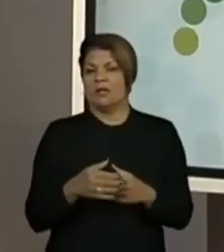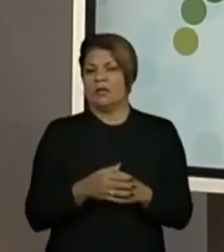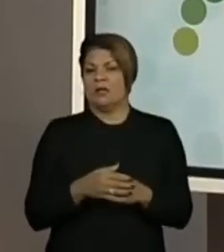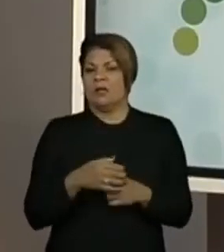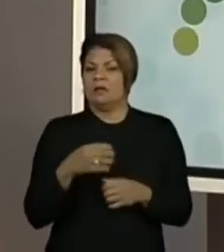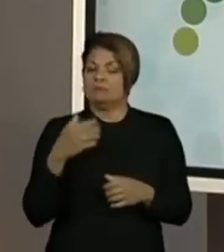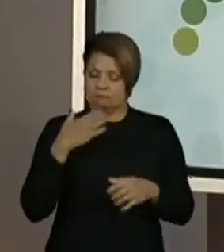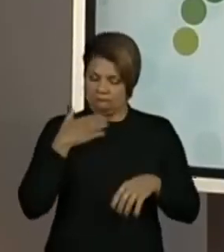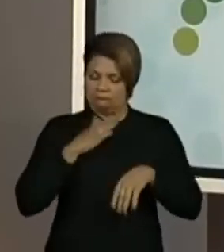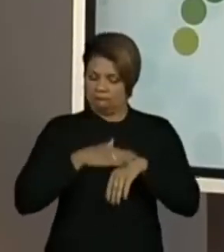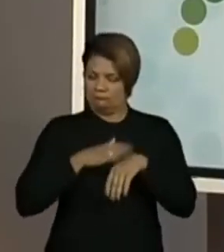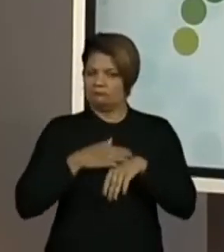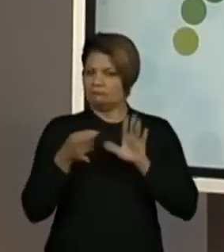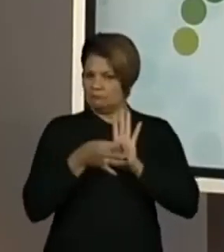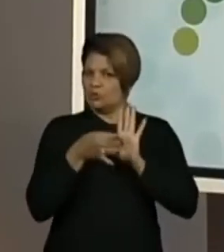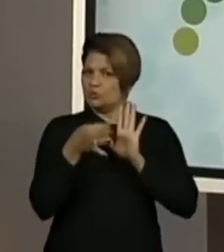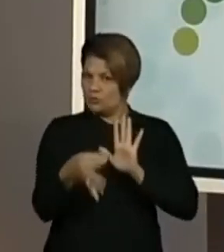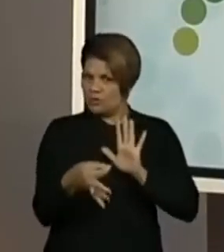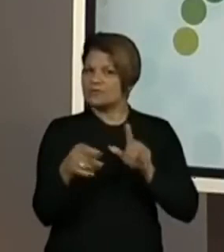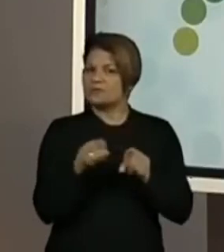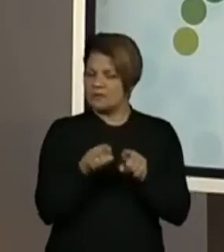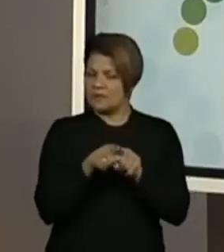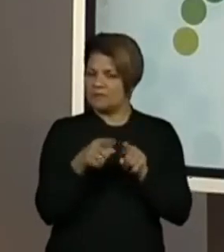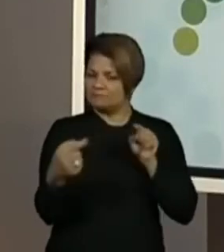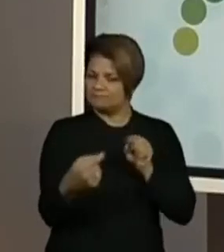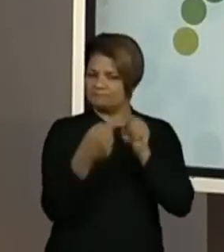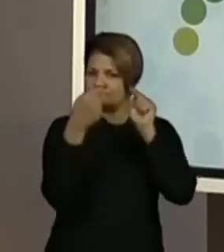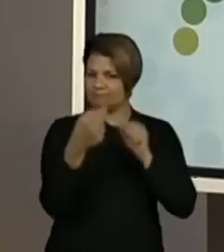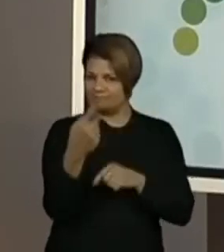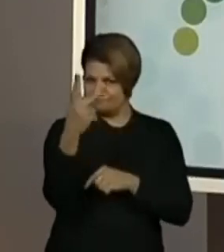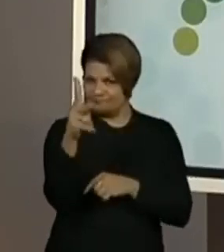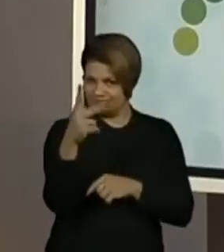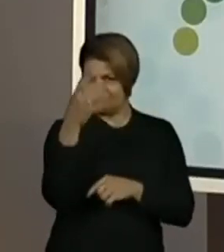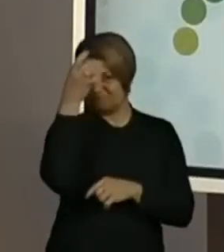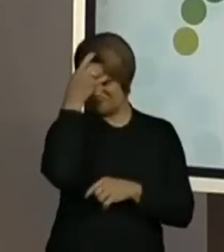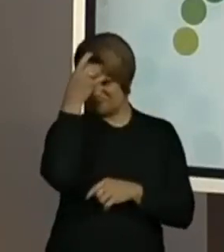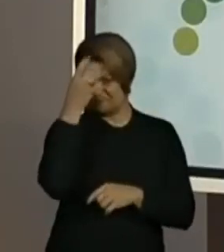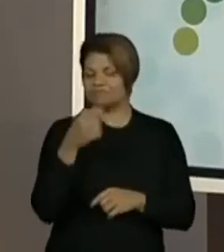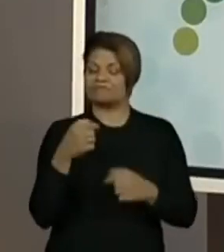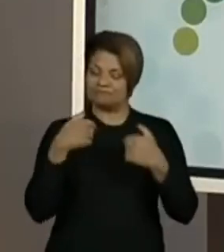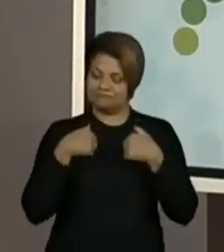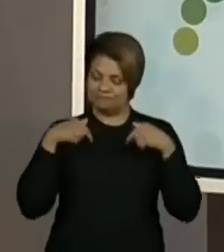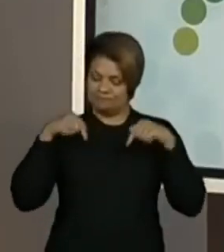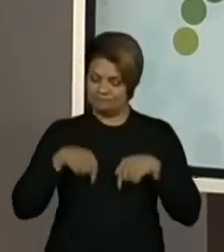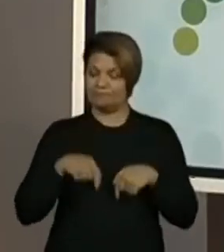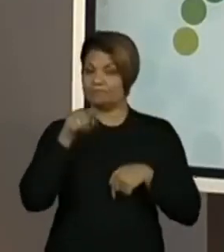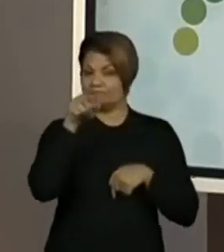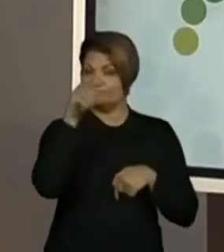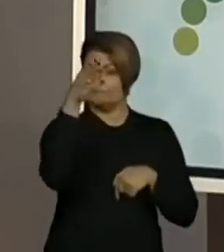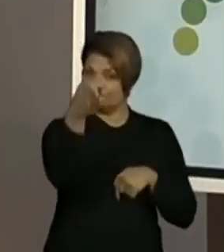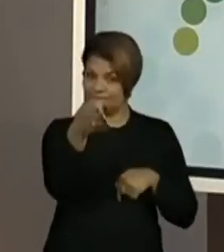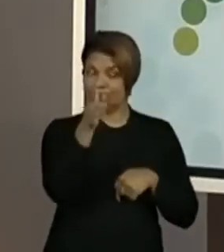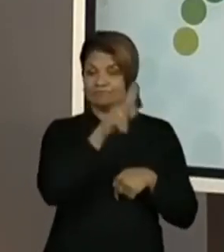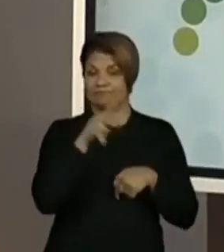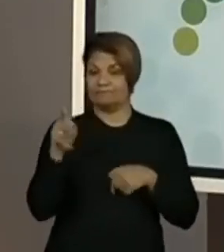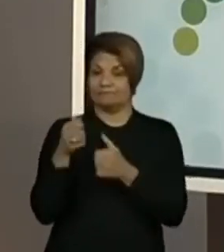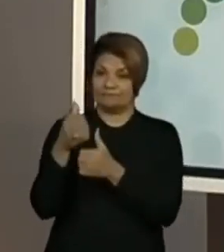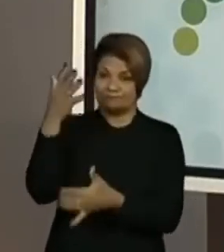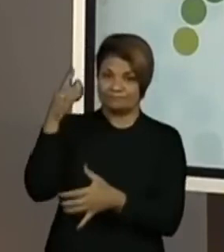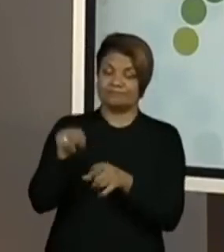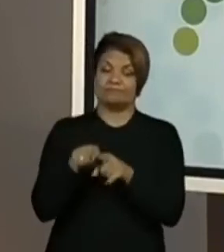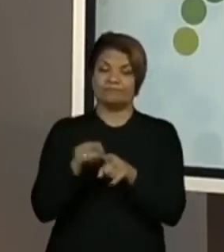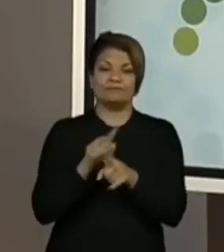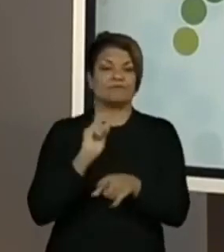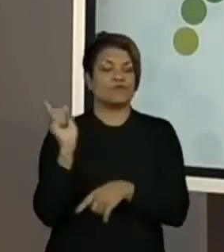proponho também. E, com isso, nós aprendemos. Eu aqui, vocês aí, os professores no chat, que também